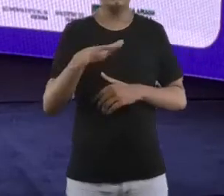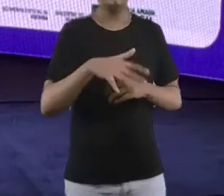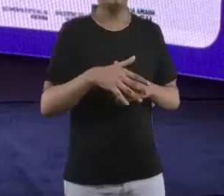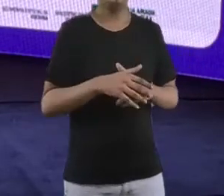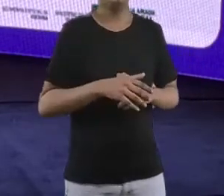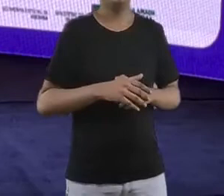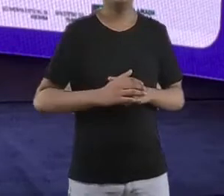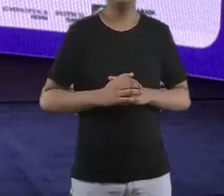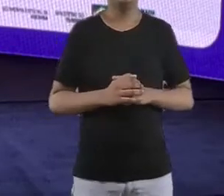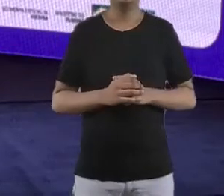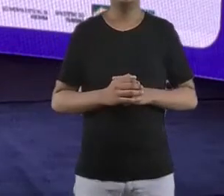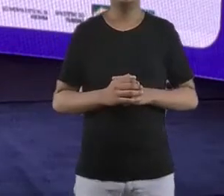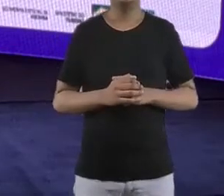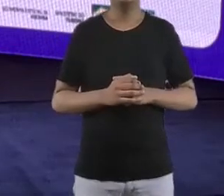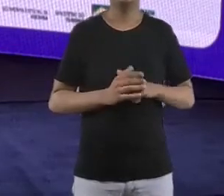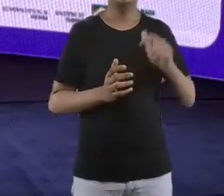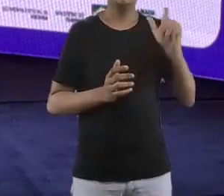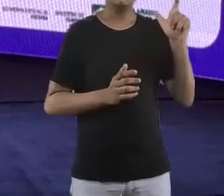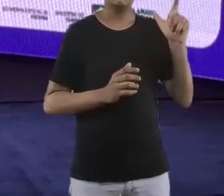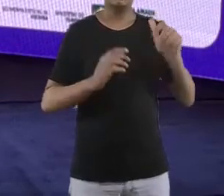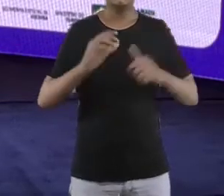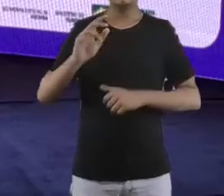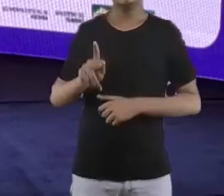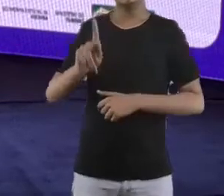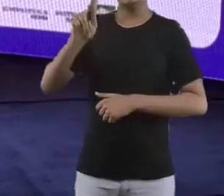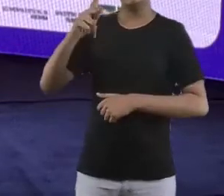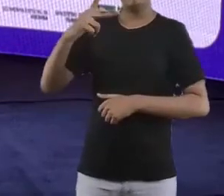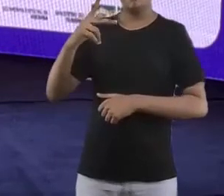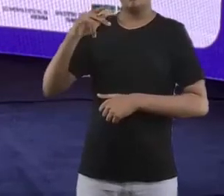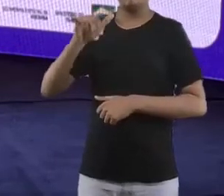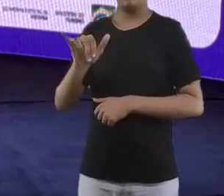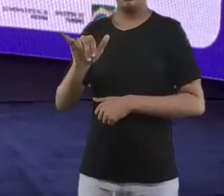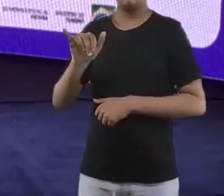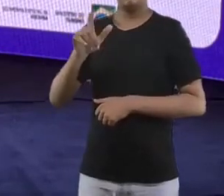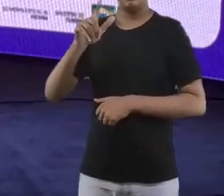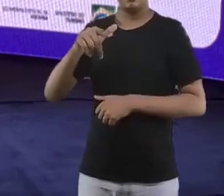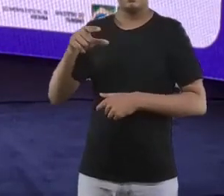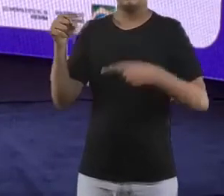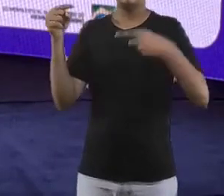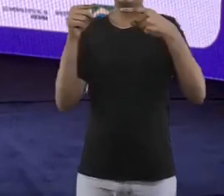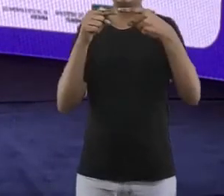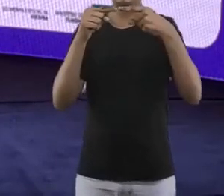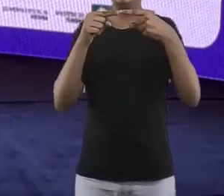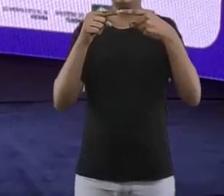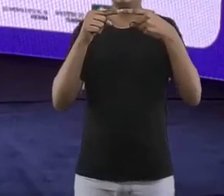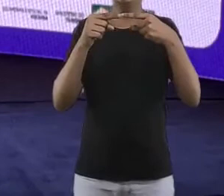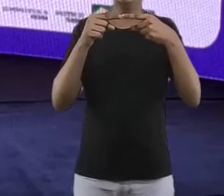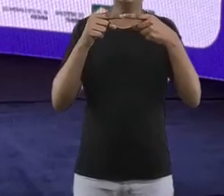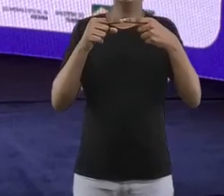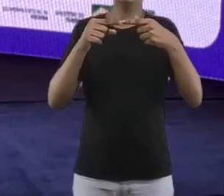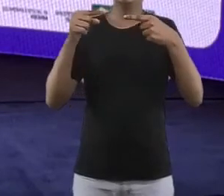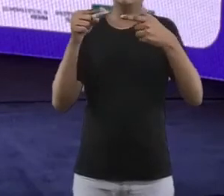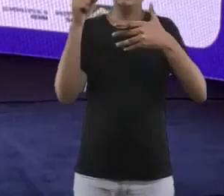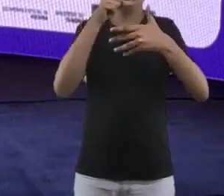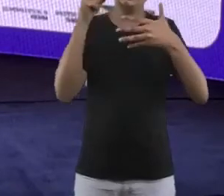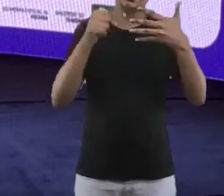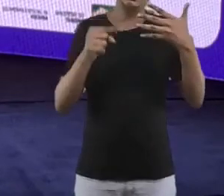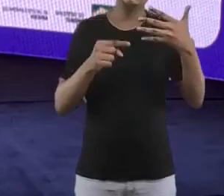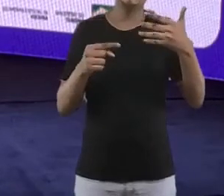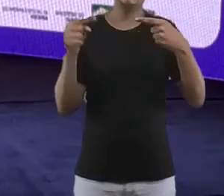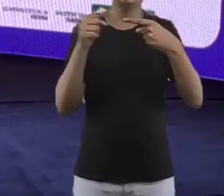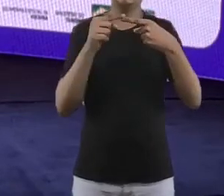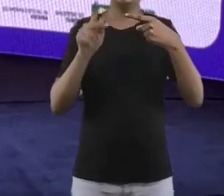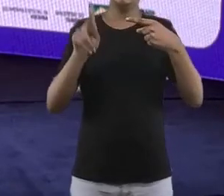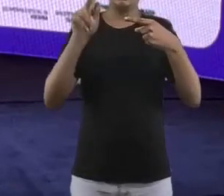sigla que tem aqui, que é KPI, né? Que é o indicador-chave de performance, assim, para mensurar, né? Na pergunta tem essa sigla. A